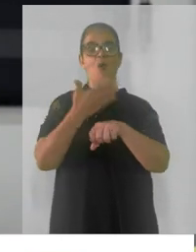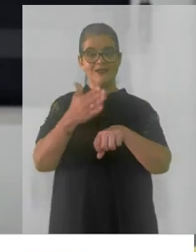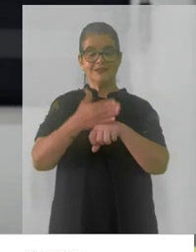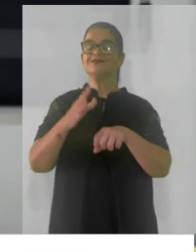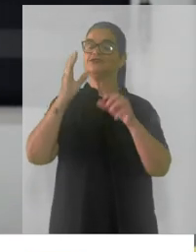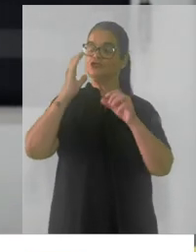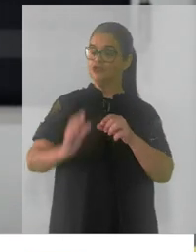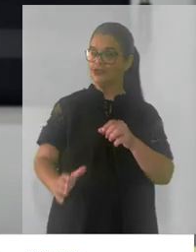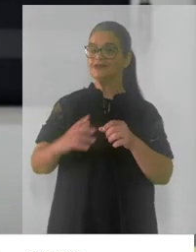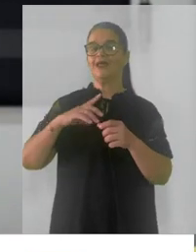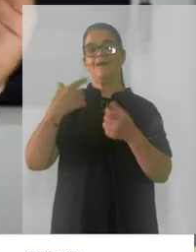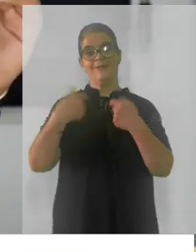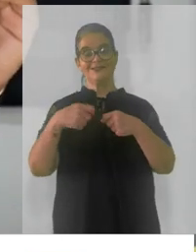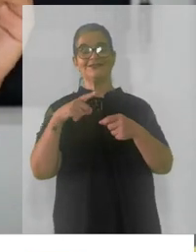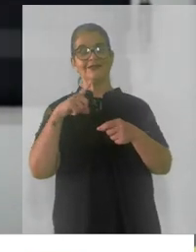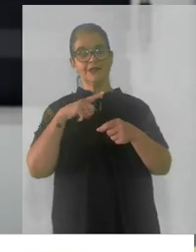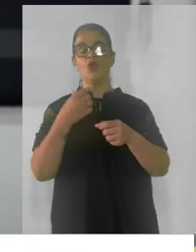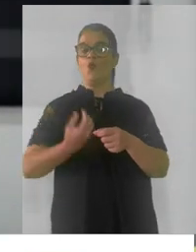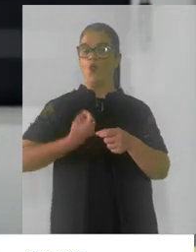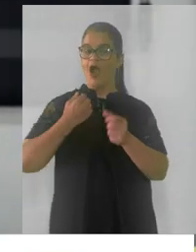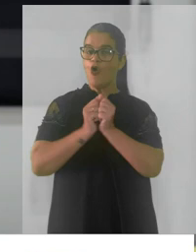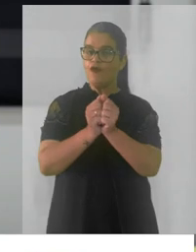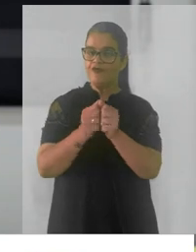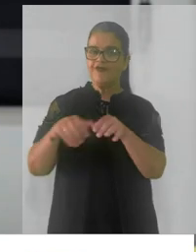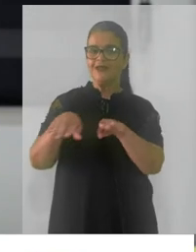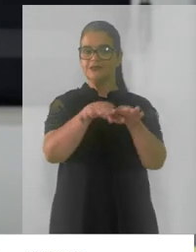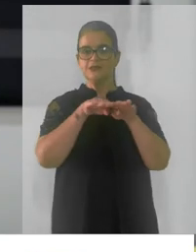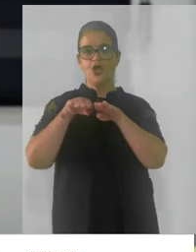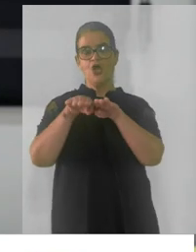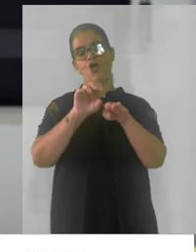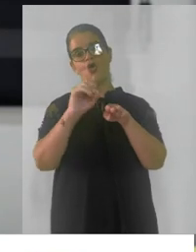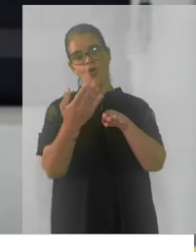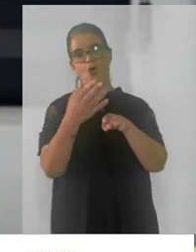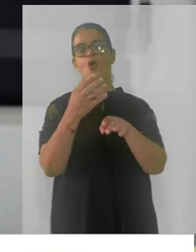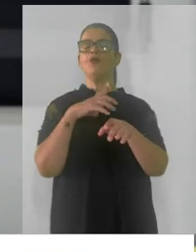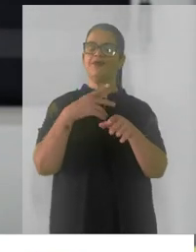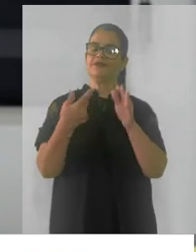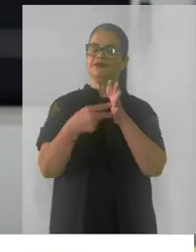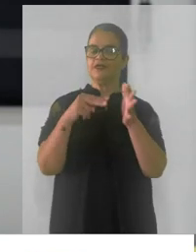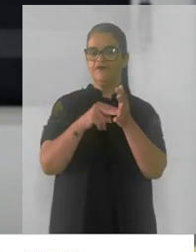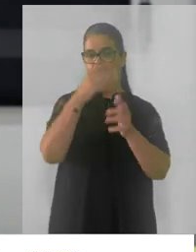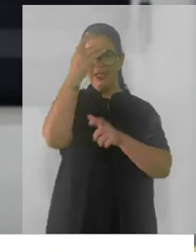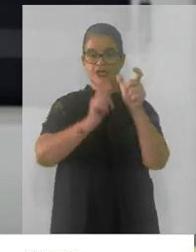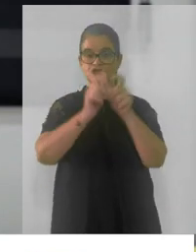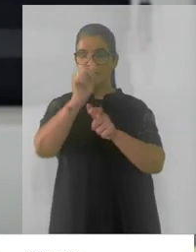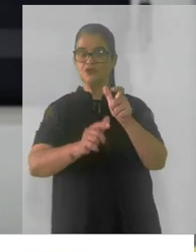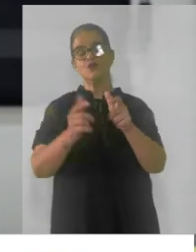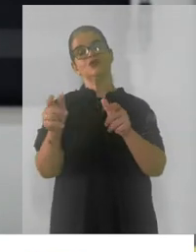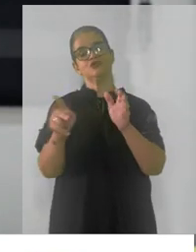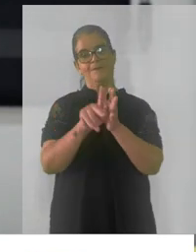convivência igualitária ou equânime entre os sujeitos que compõem a sociedade.